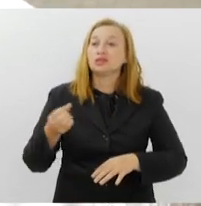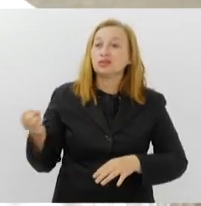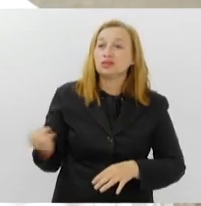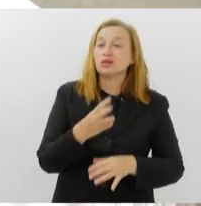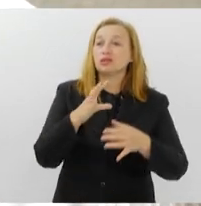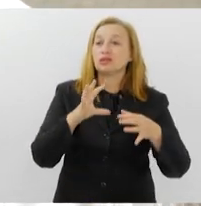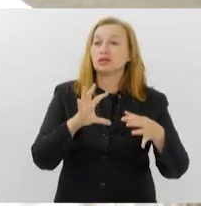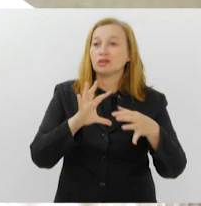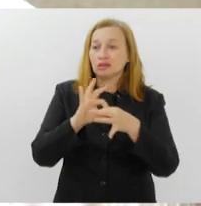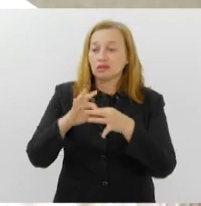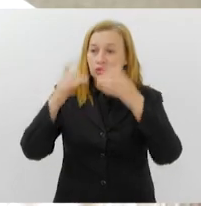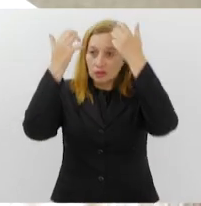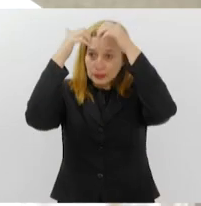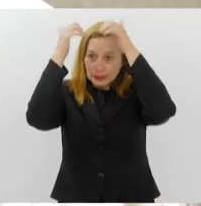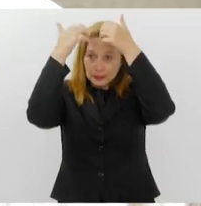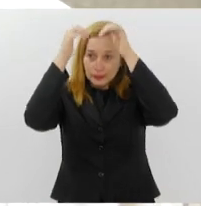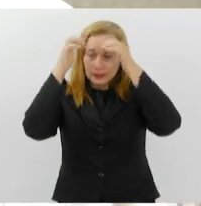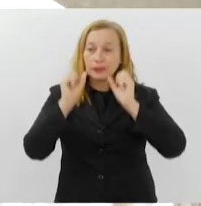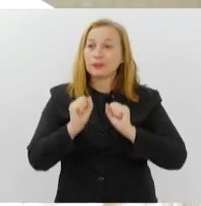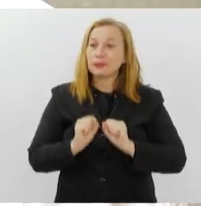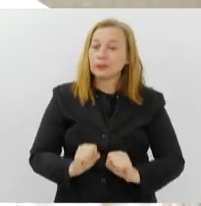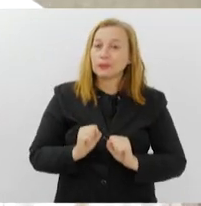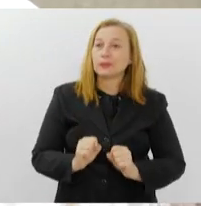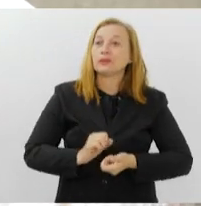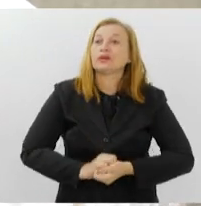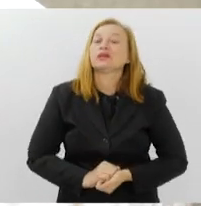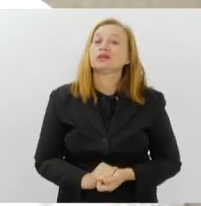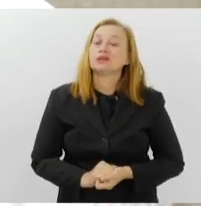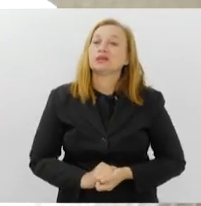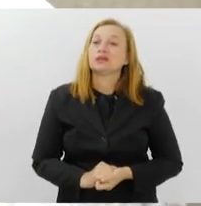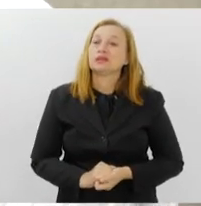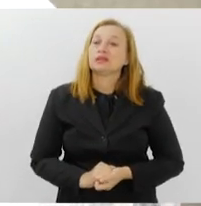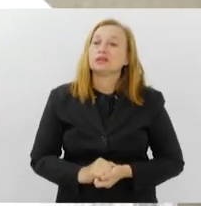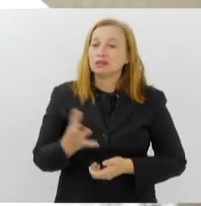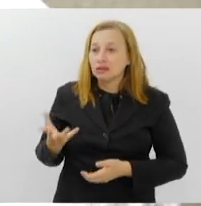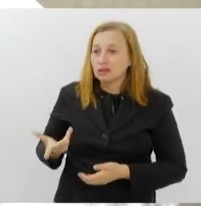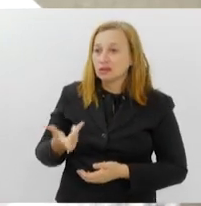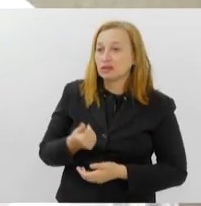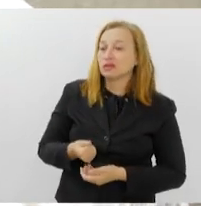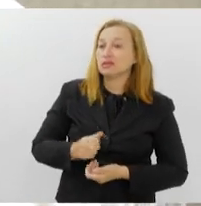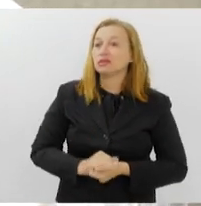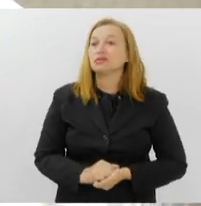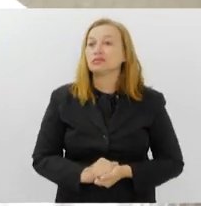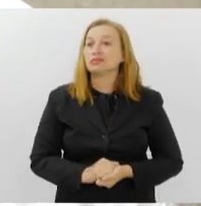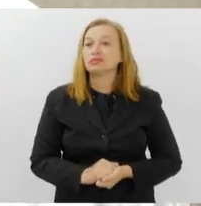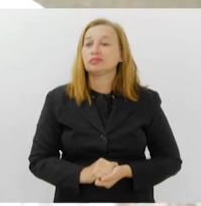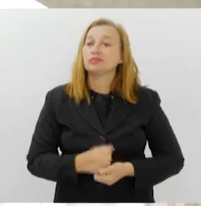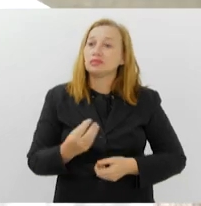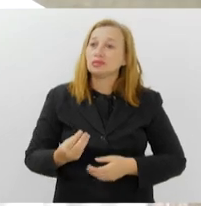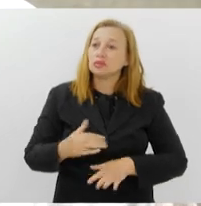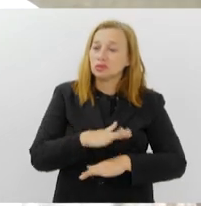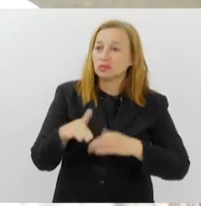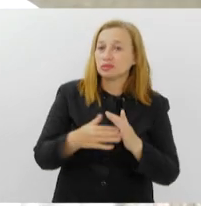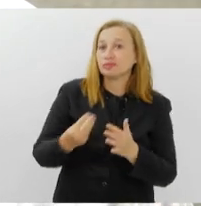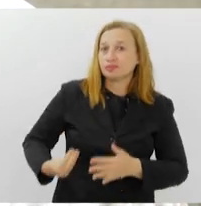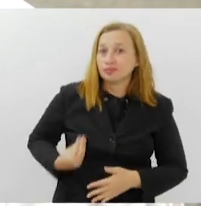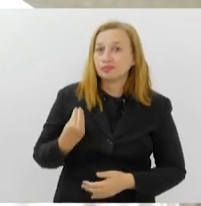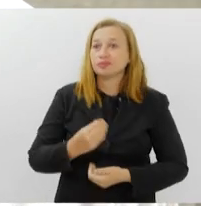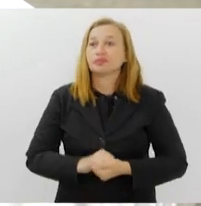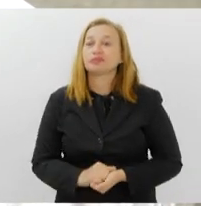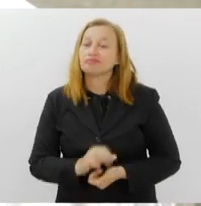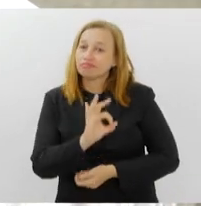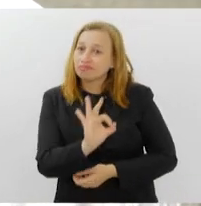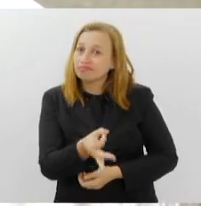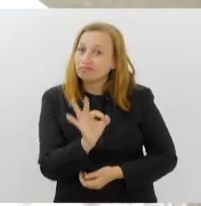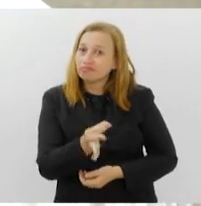neurais, que podem ser de grande serventia para o resto da vida e, com